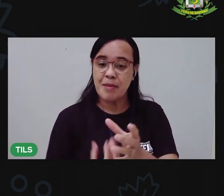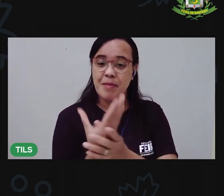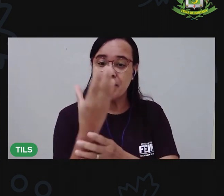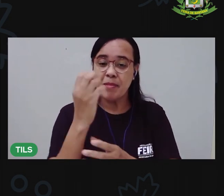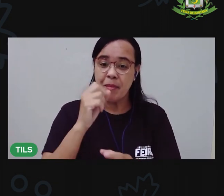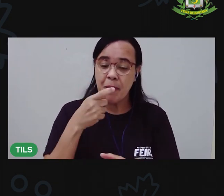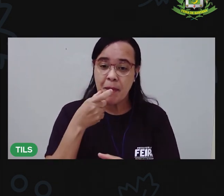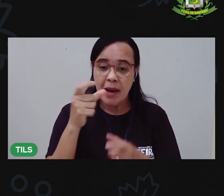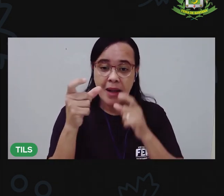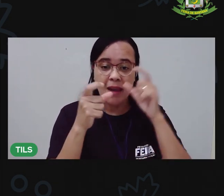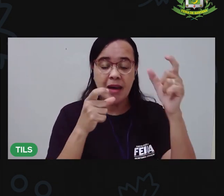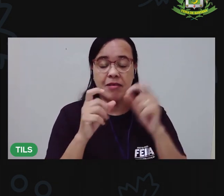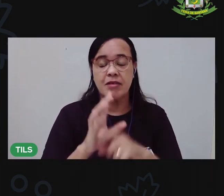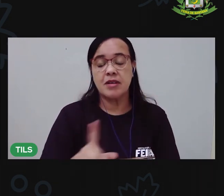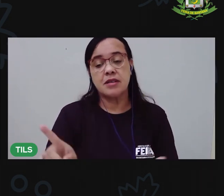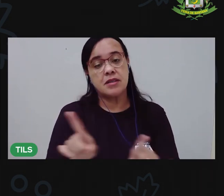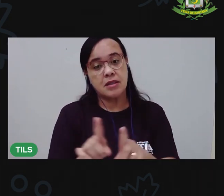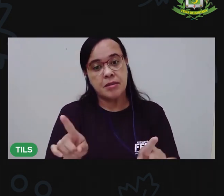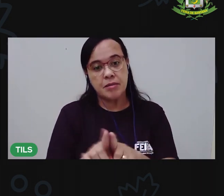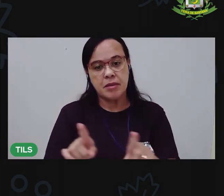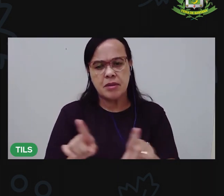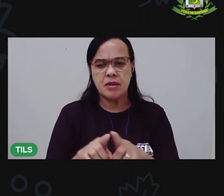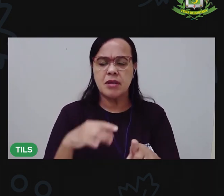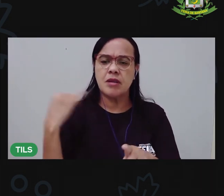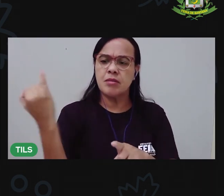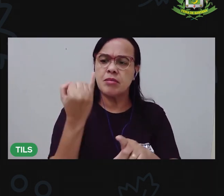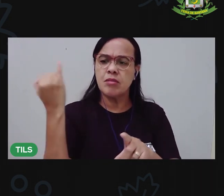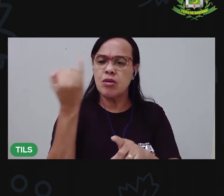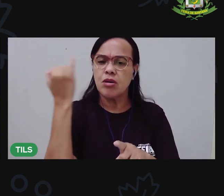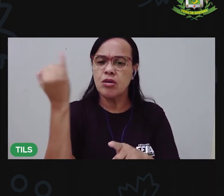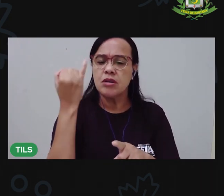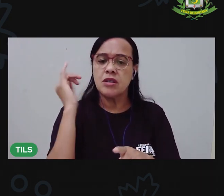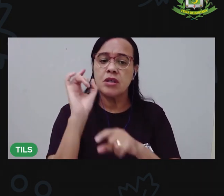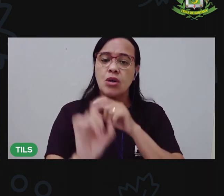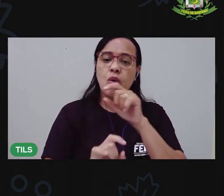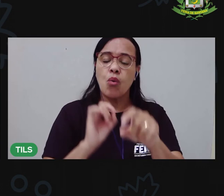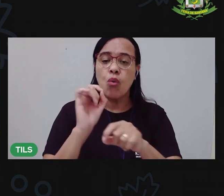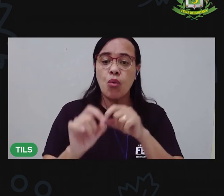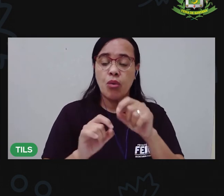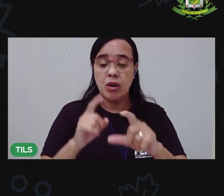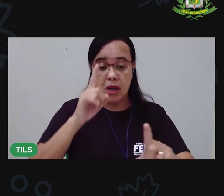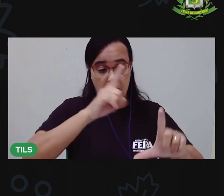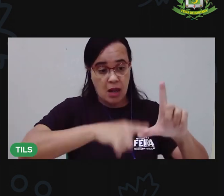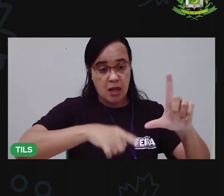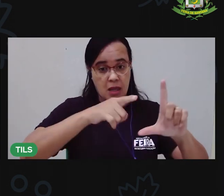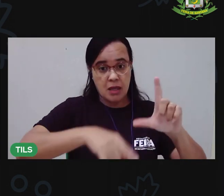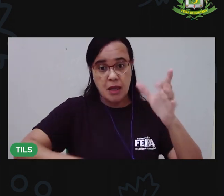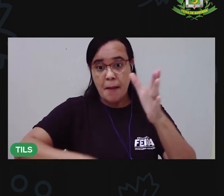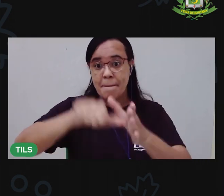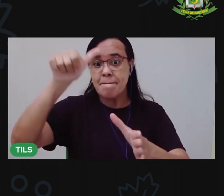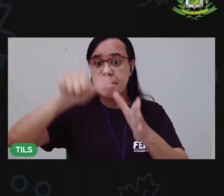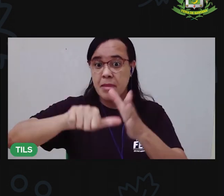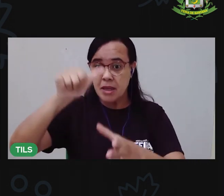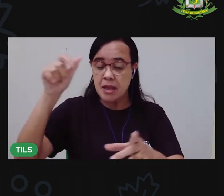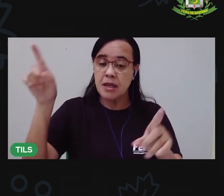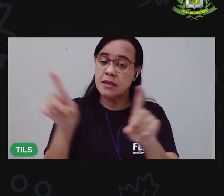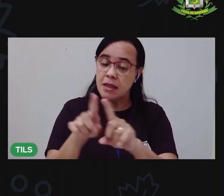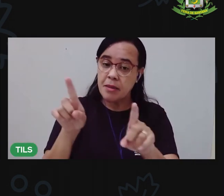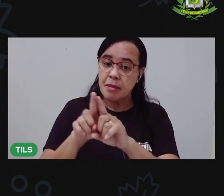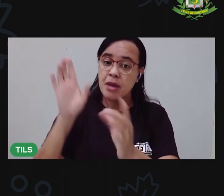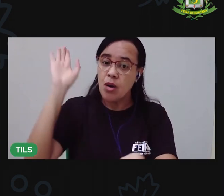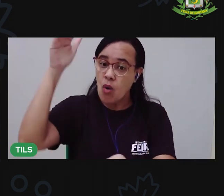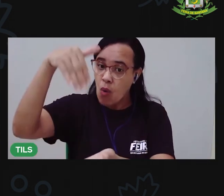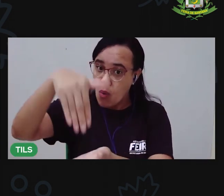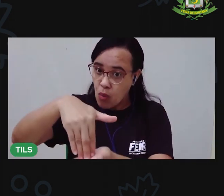Que é importante Observar A letra inicial A letra final A quantidade de